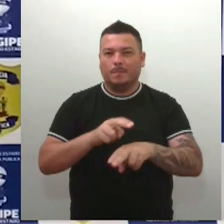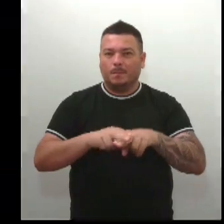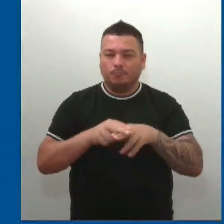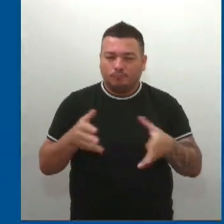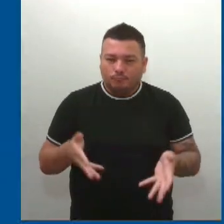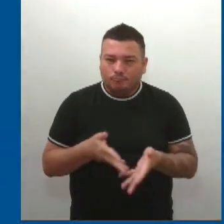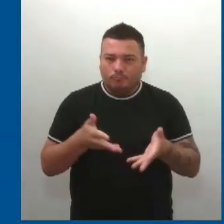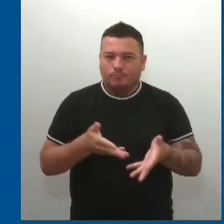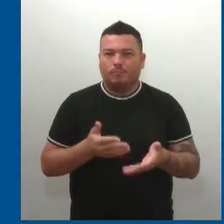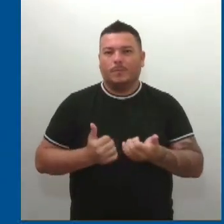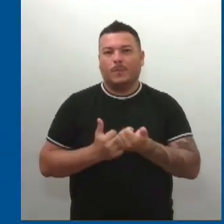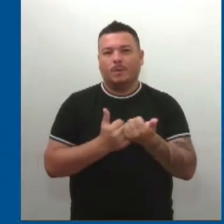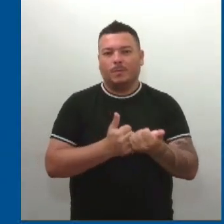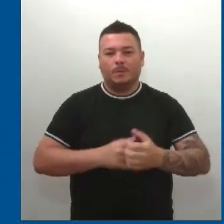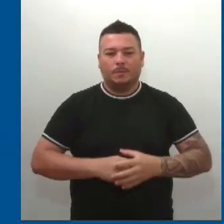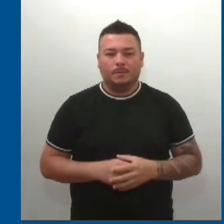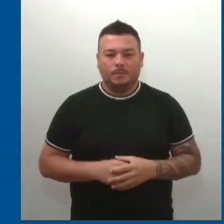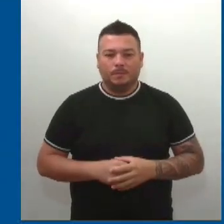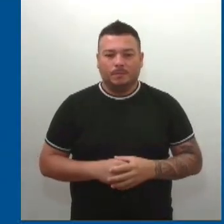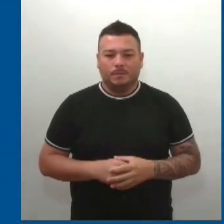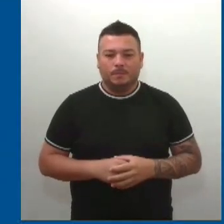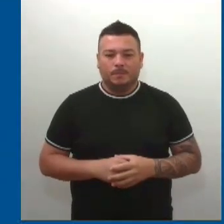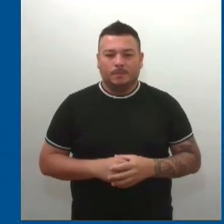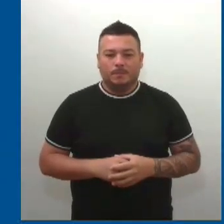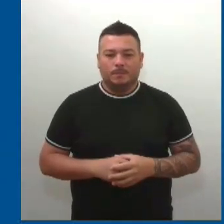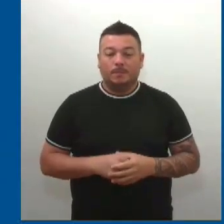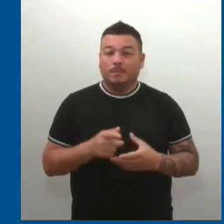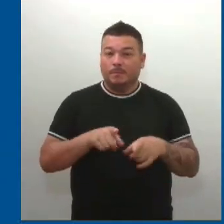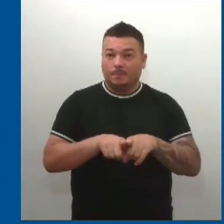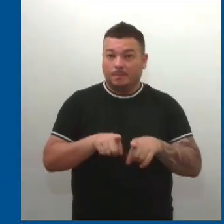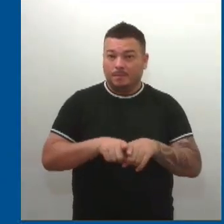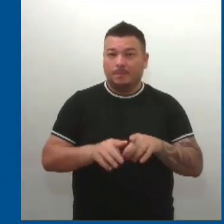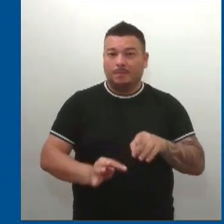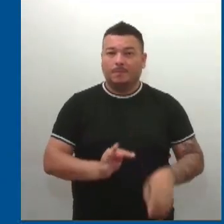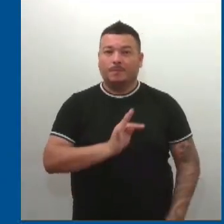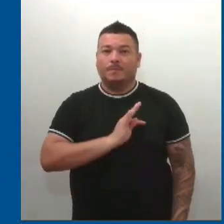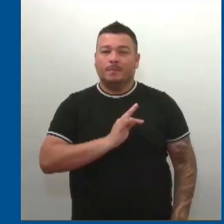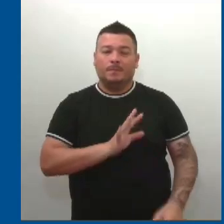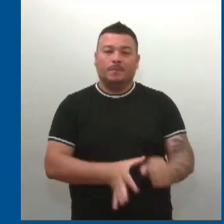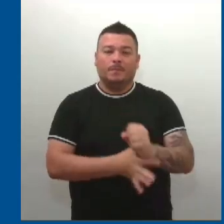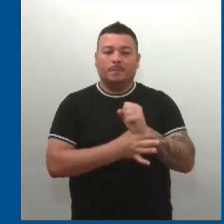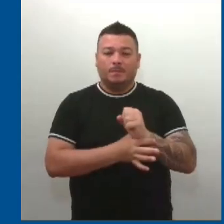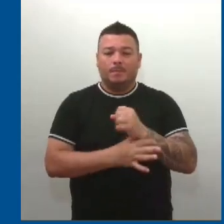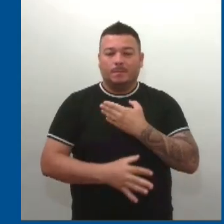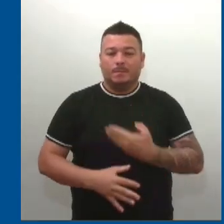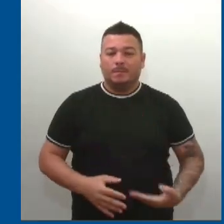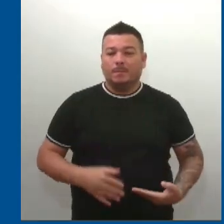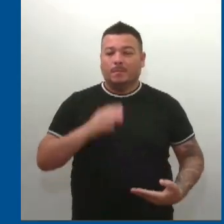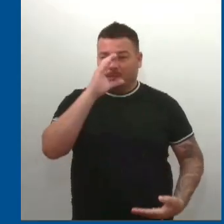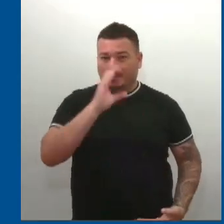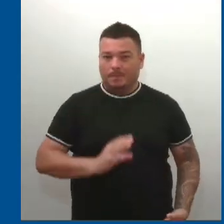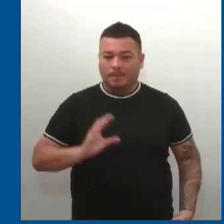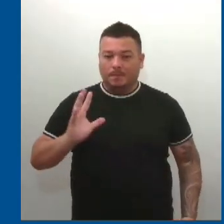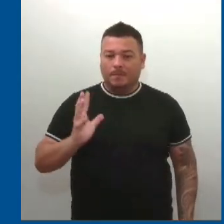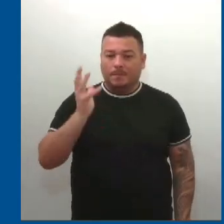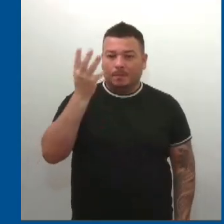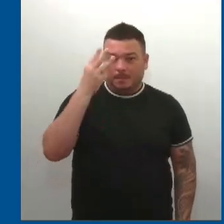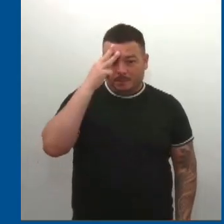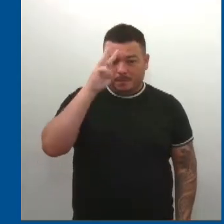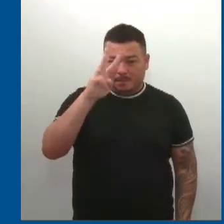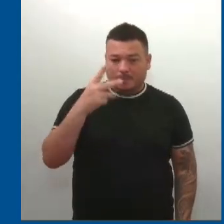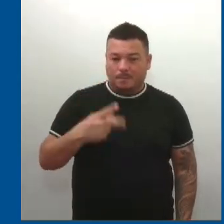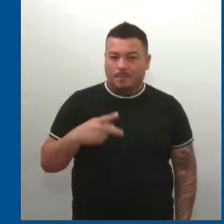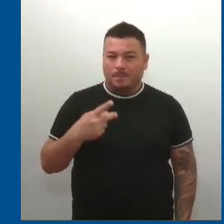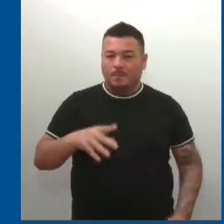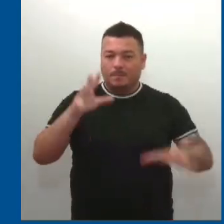atendimento. Nós queremos agradecer a Secretaria de Segurança Pública pela ação de cidadania, que aconteceu três dias aqui no Tribunal de Contas,